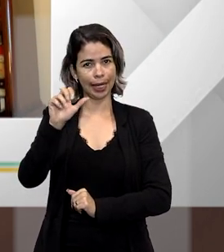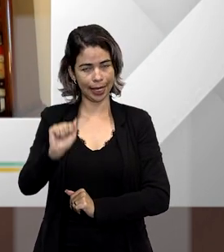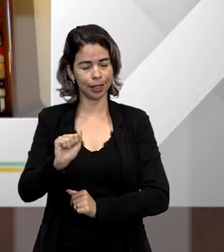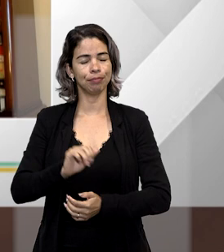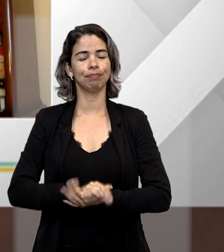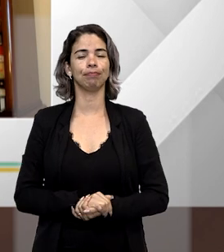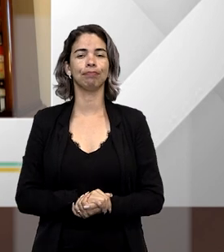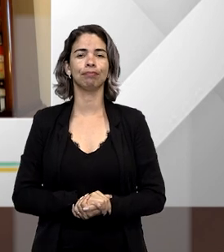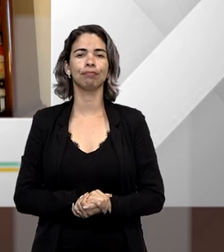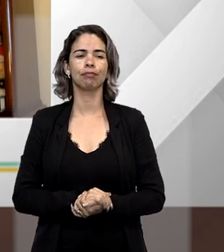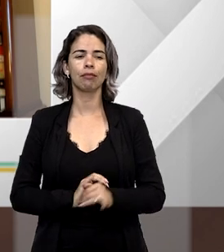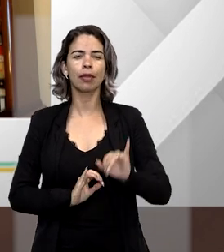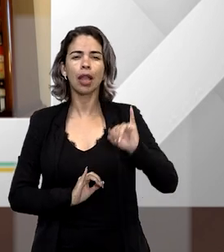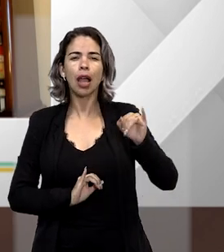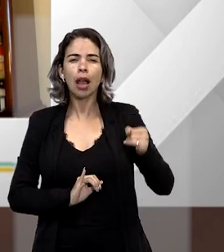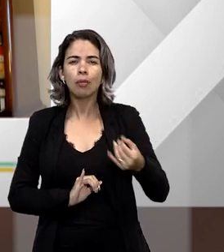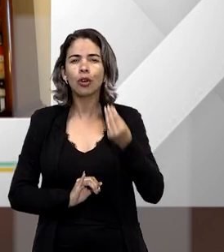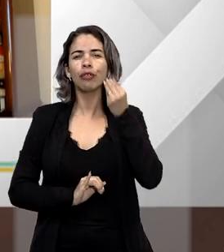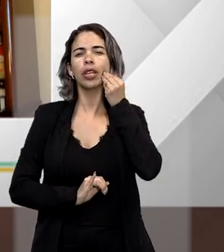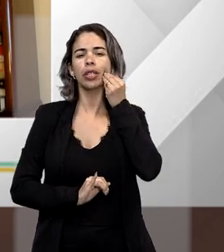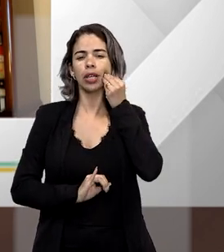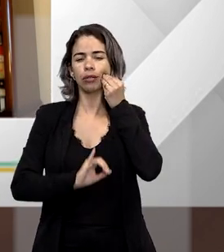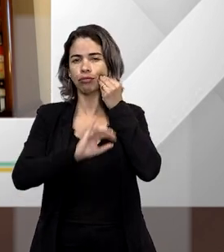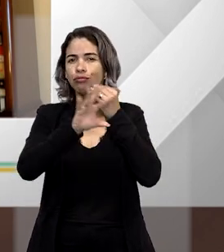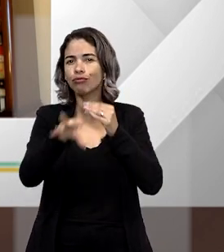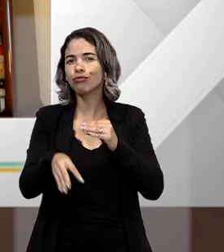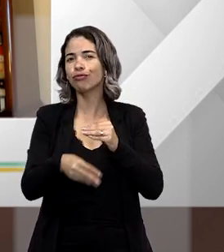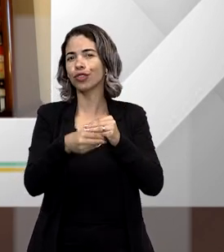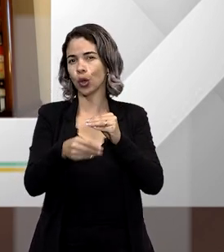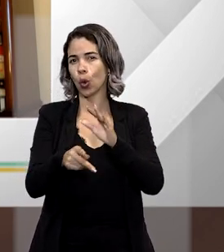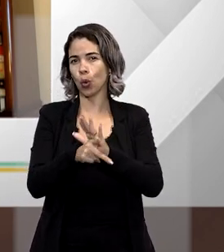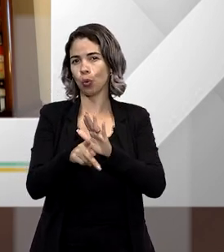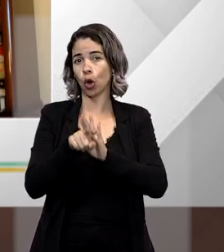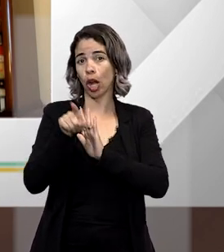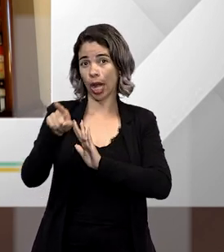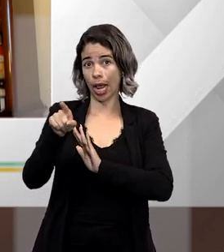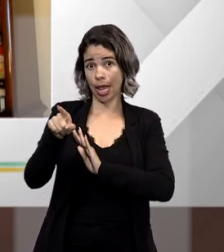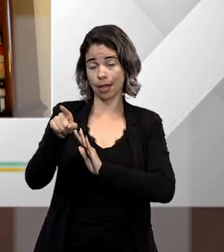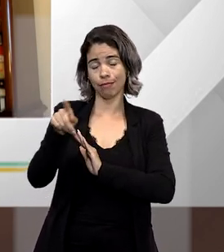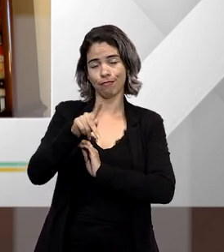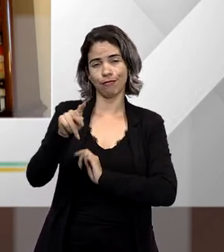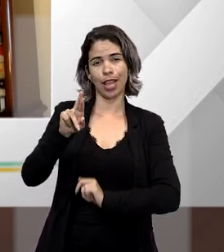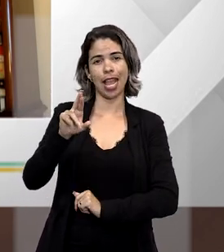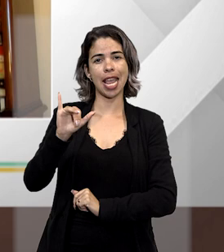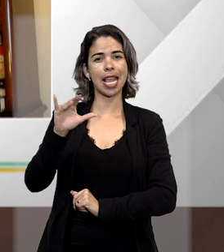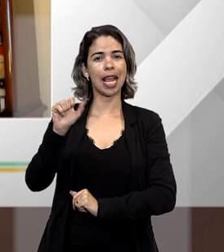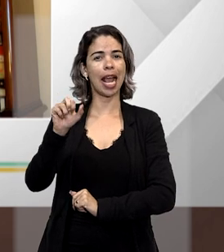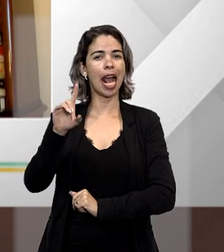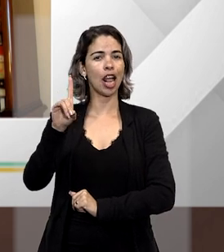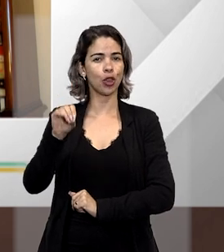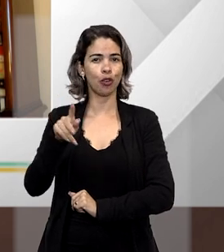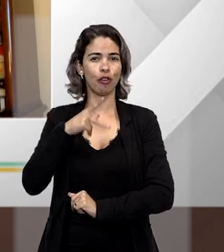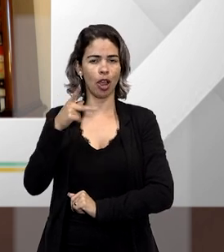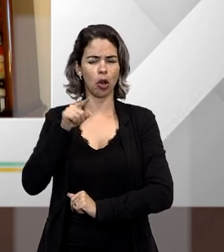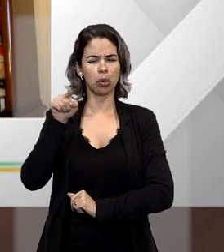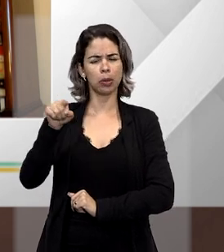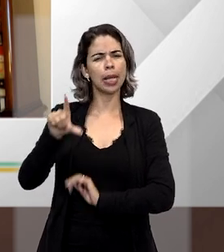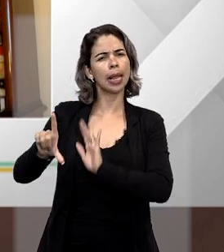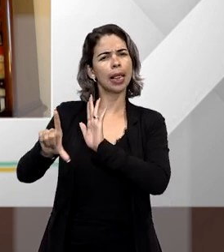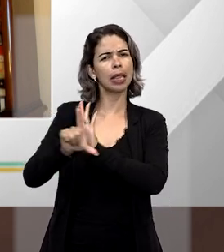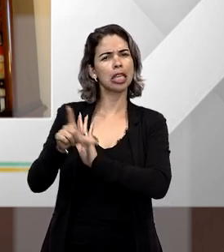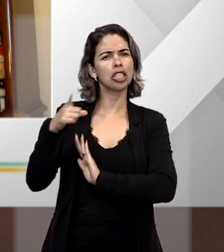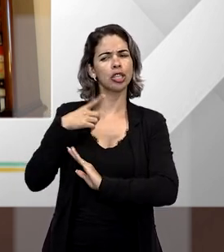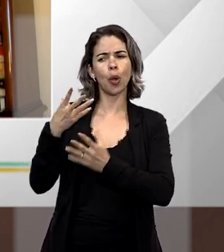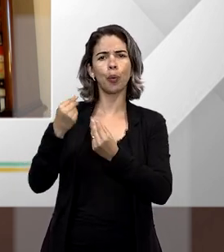Aproveitando, então, a comparação com a Lei de Segurança Nacional, que o professor Ricardo acabou de fazer, sabemos que essa legislação